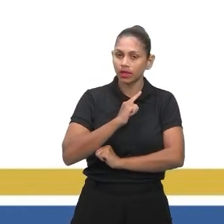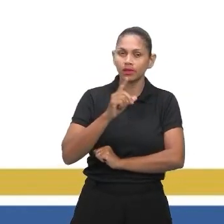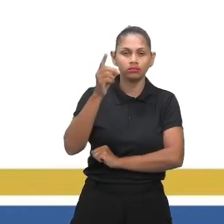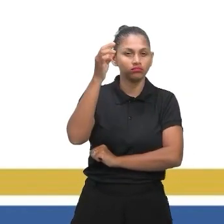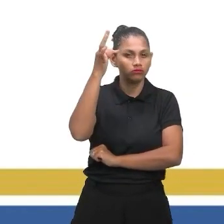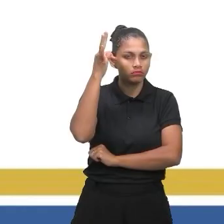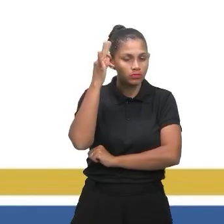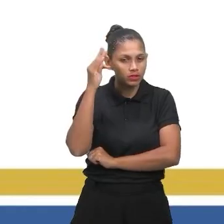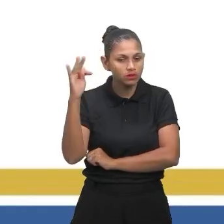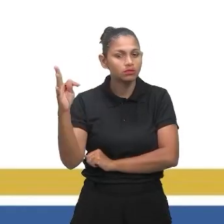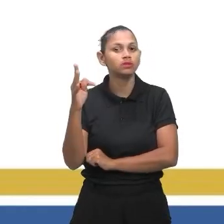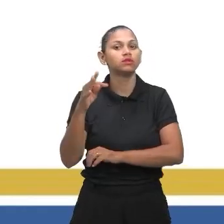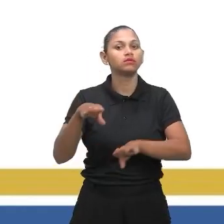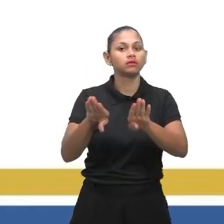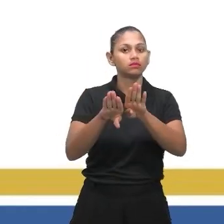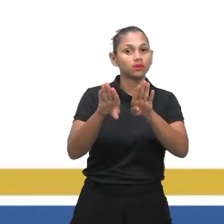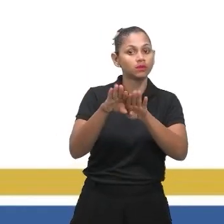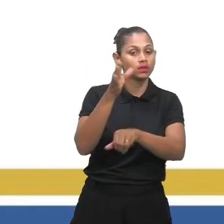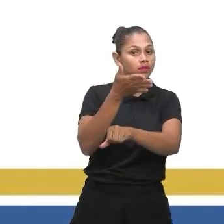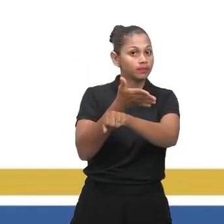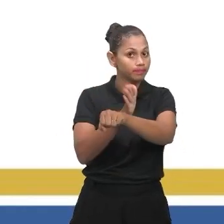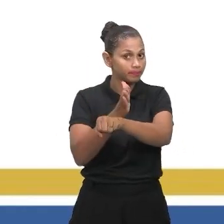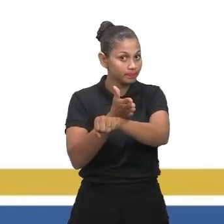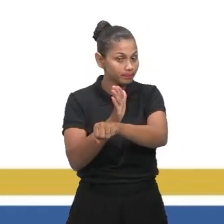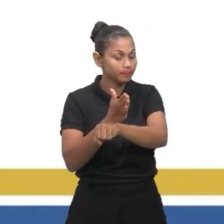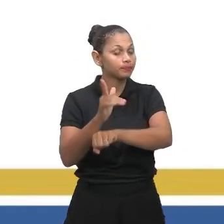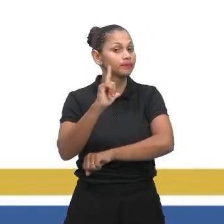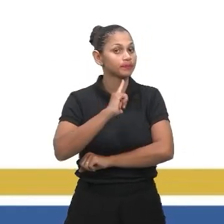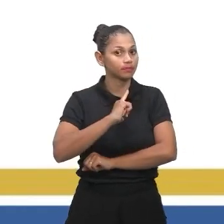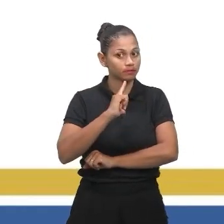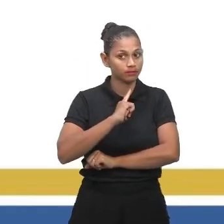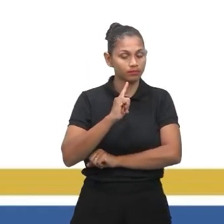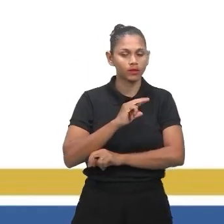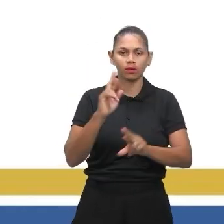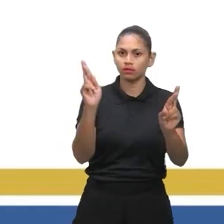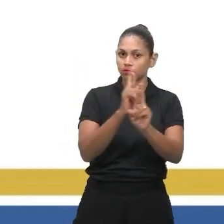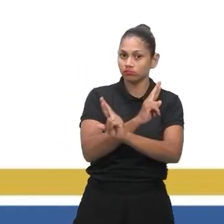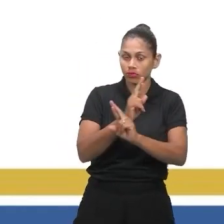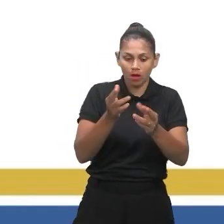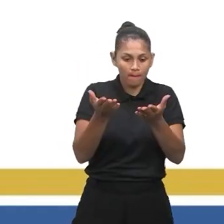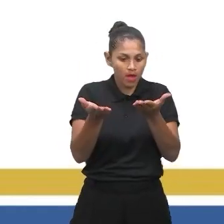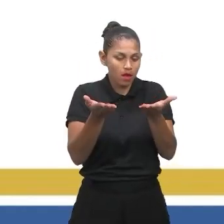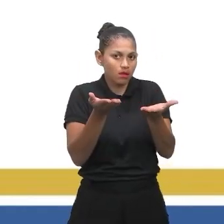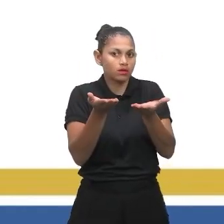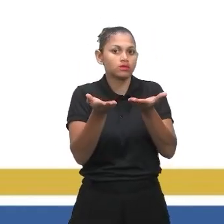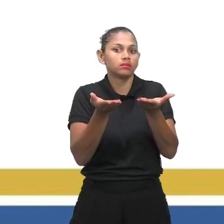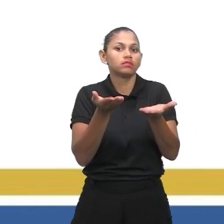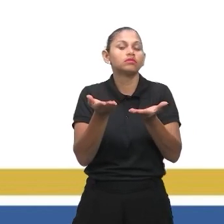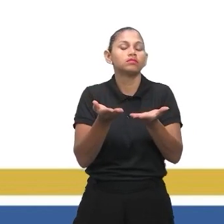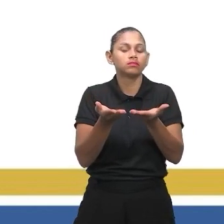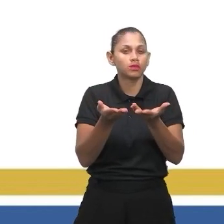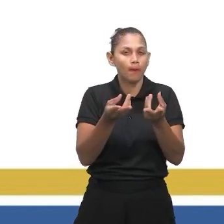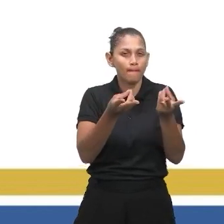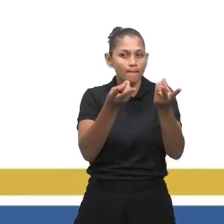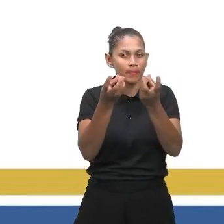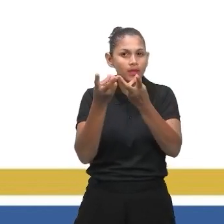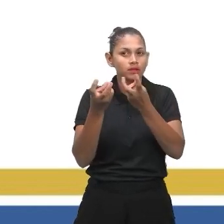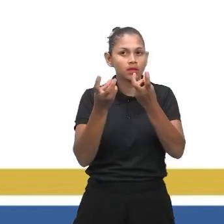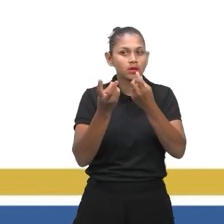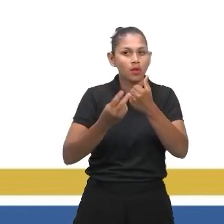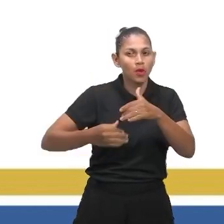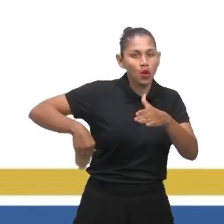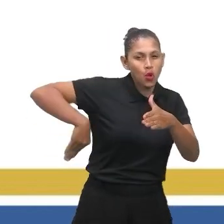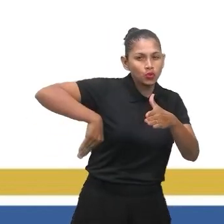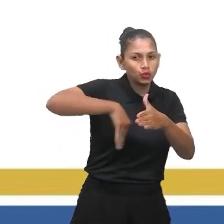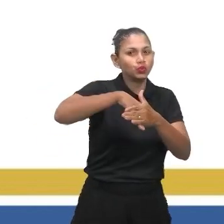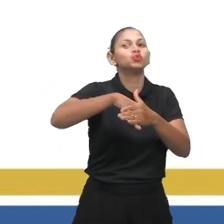como também a prática, e elas tentam relacionar isso de maneira equilibrada. Você percebe, até pelos chutes que estão sendo dados